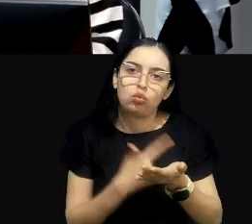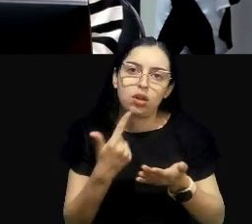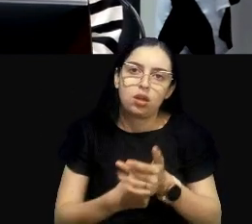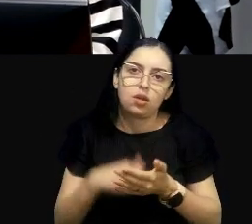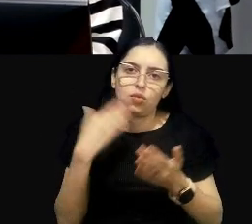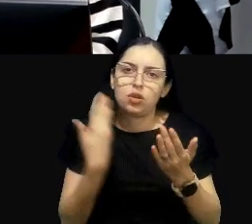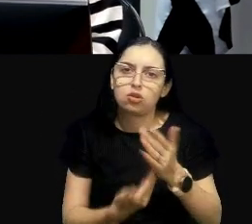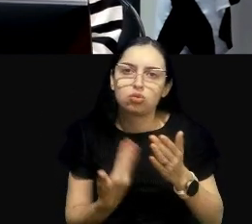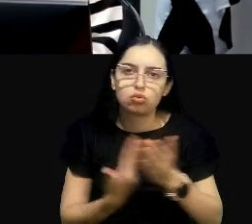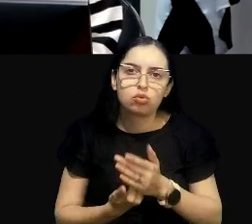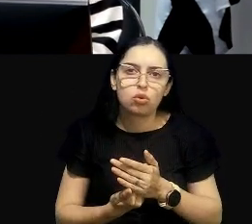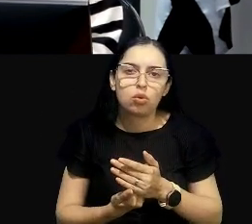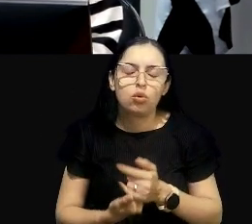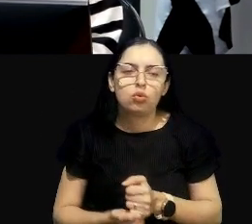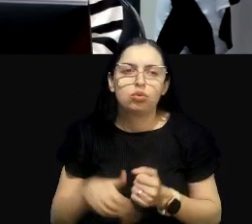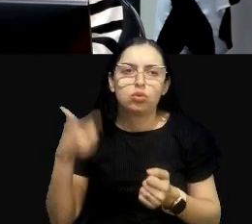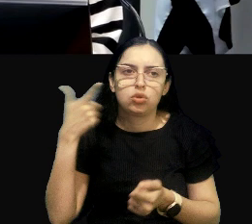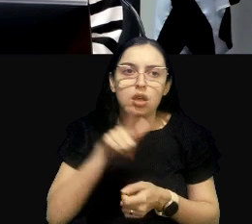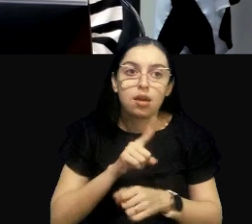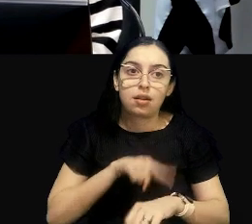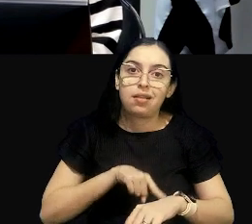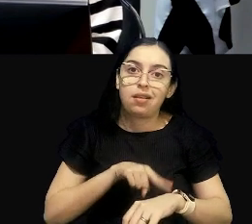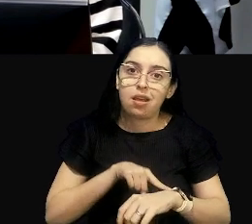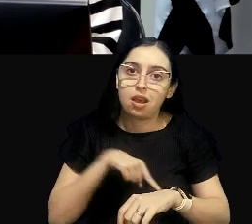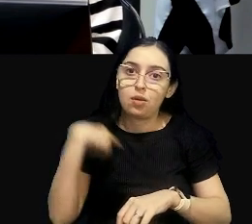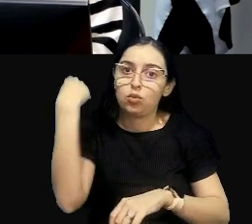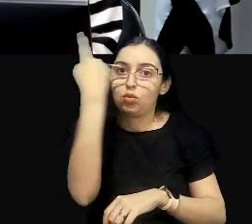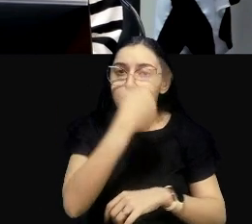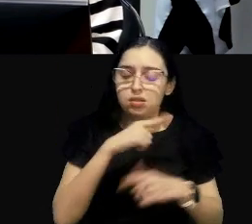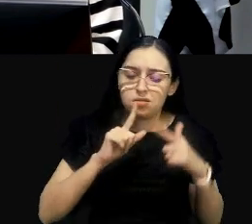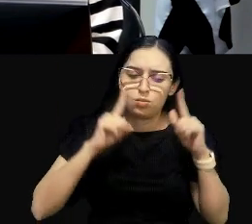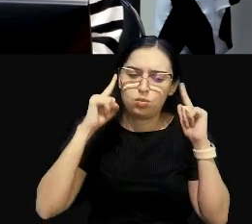debruce, requer tempo, dedicação.